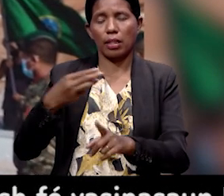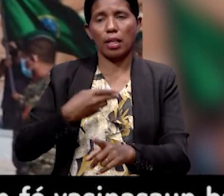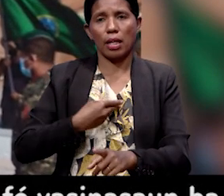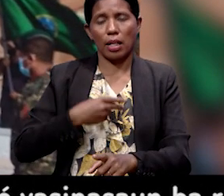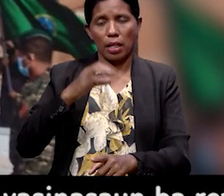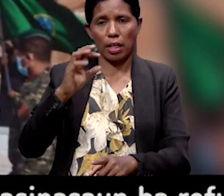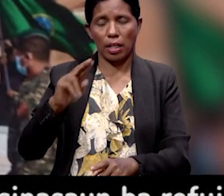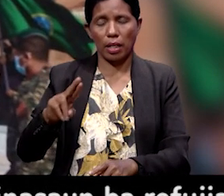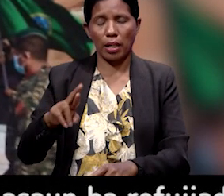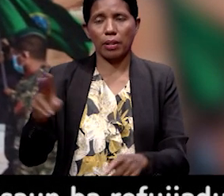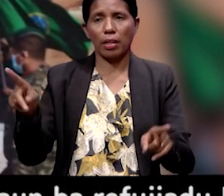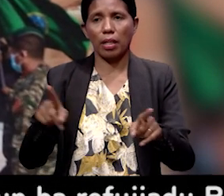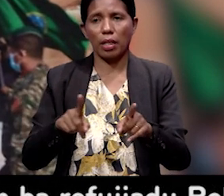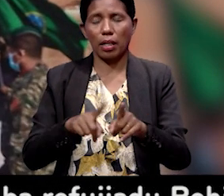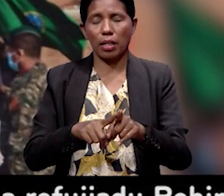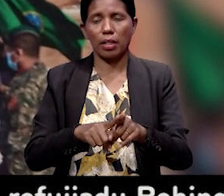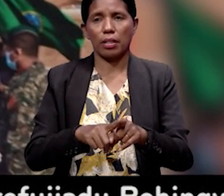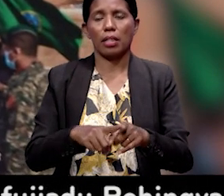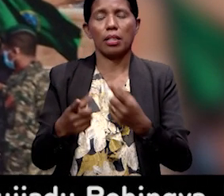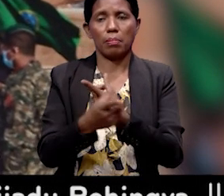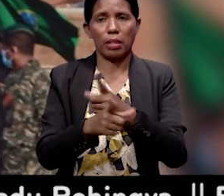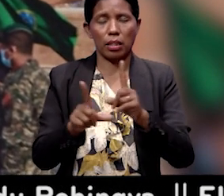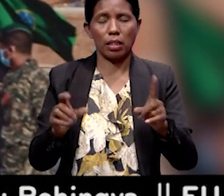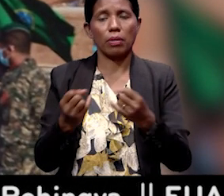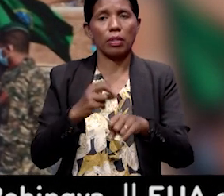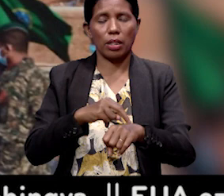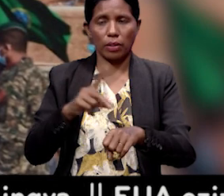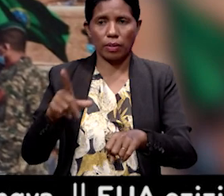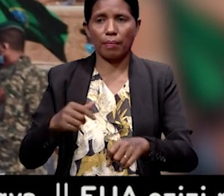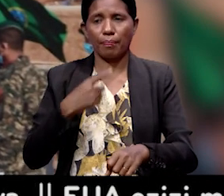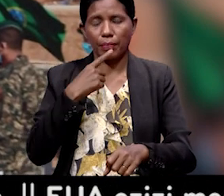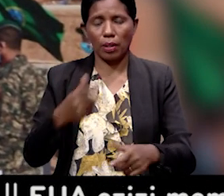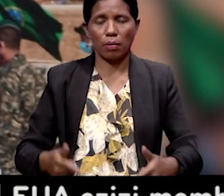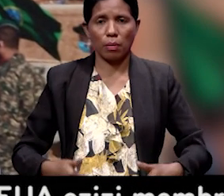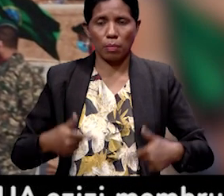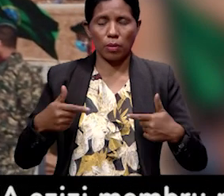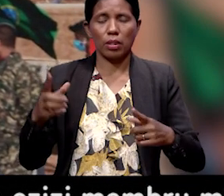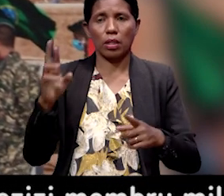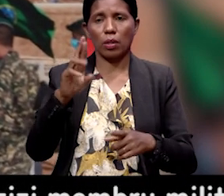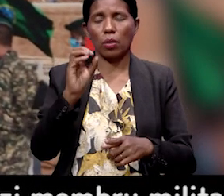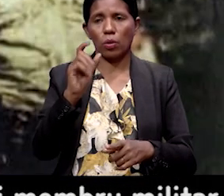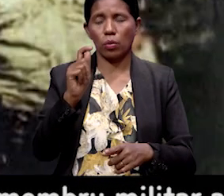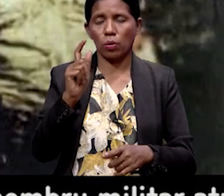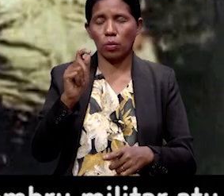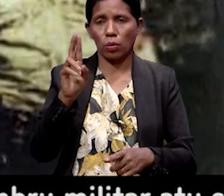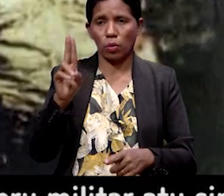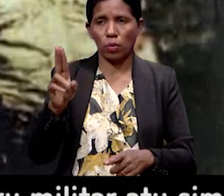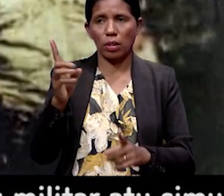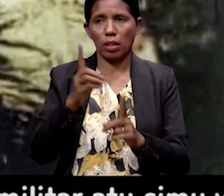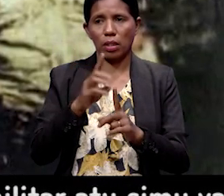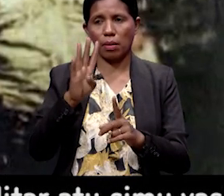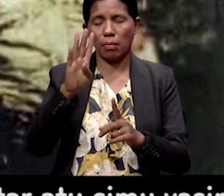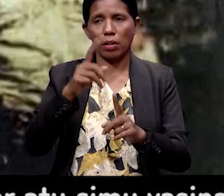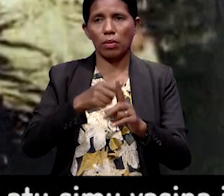Metinaro no dar combatentes libertação nacional. Agapito Cardoso Moris Iharututu ia lorong hat Fulang Abril